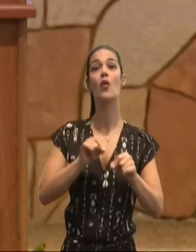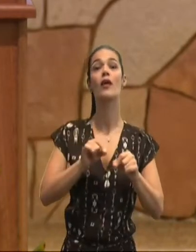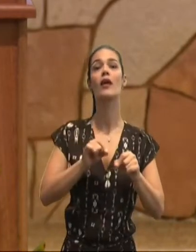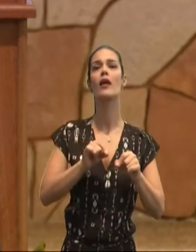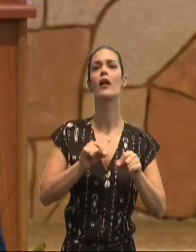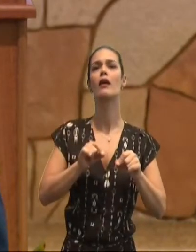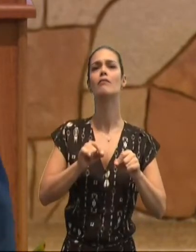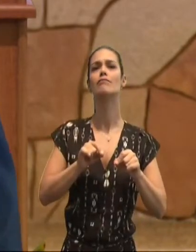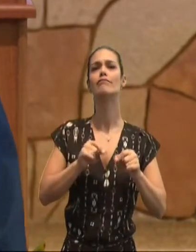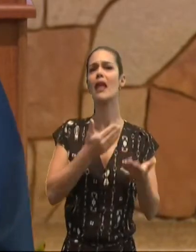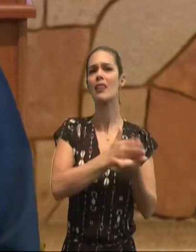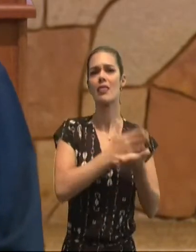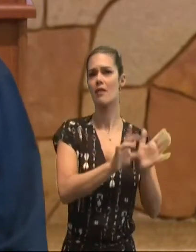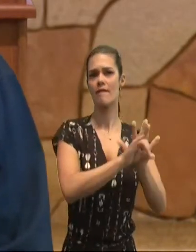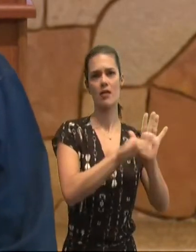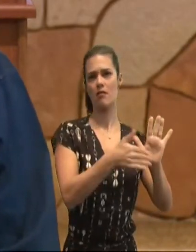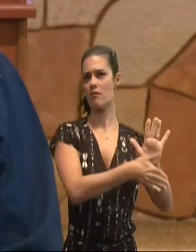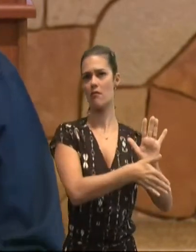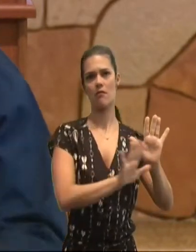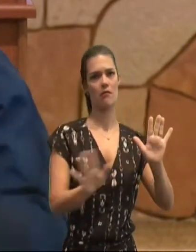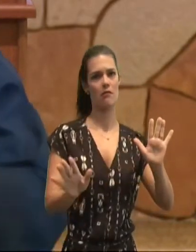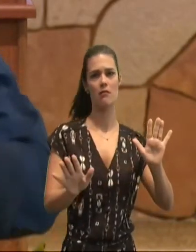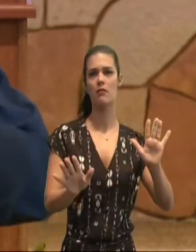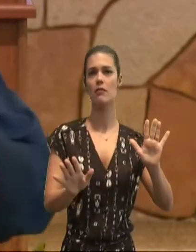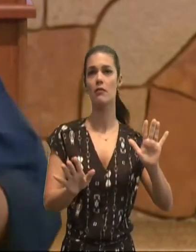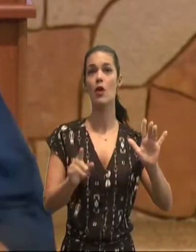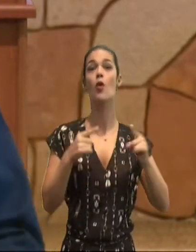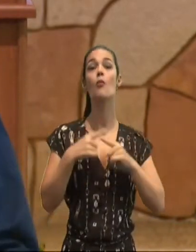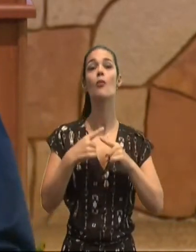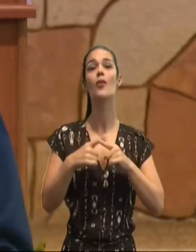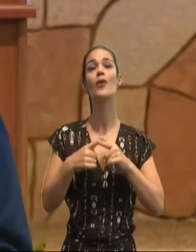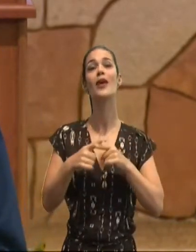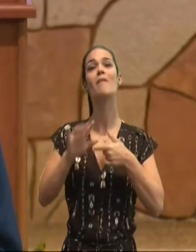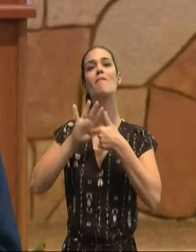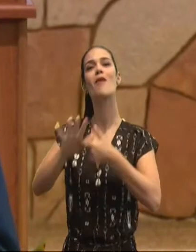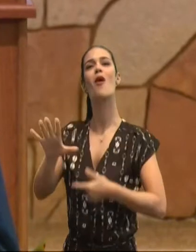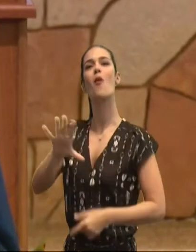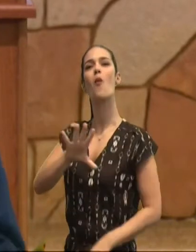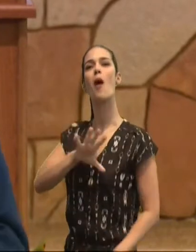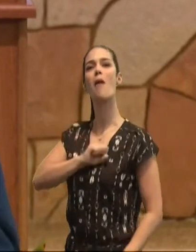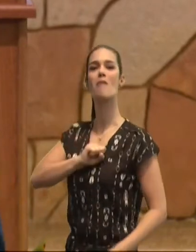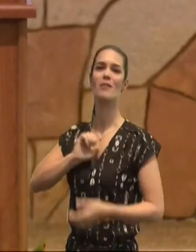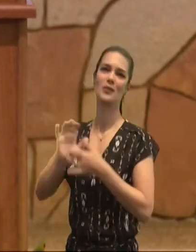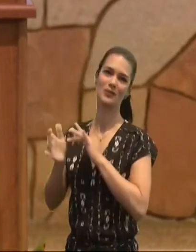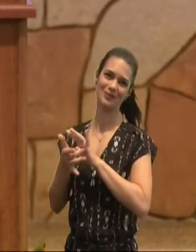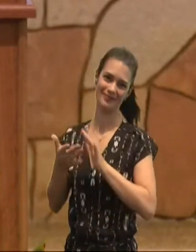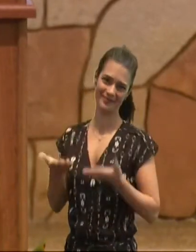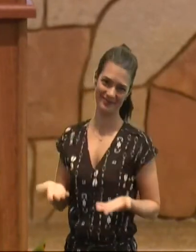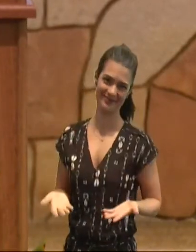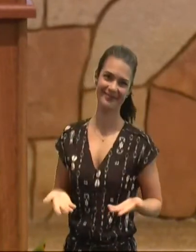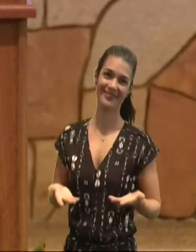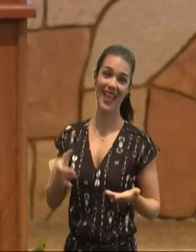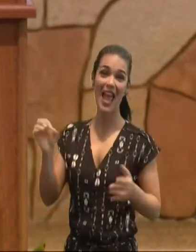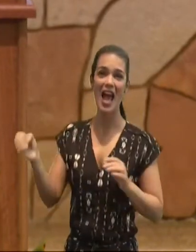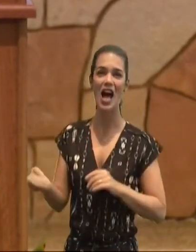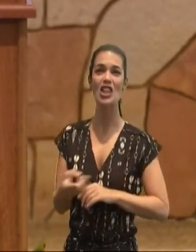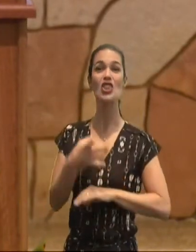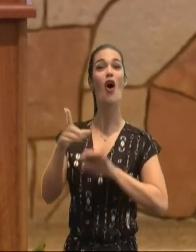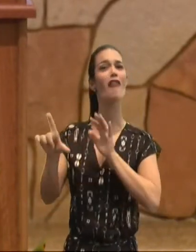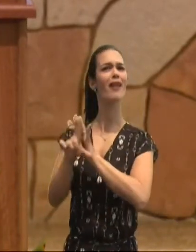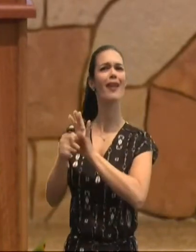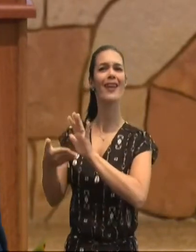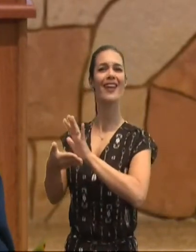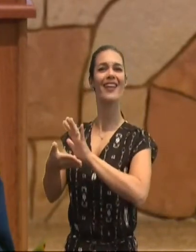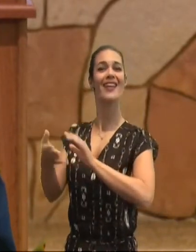como nós vimos, aqui no começo, ela é uma liberdade, que é expressa, pelo amor, essa é a, nova lei, de Deus,